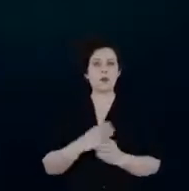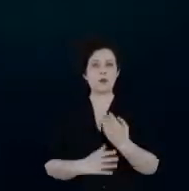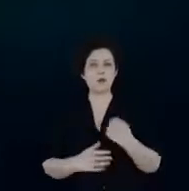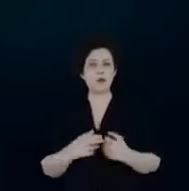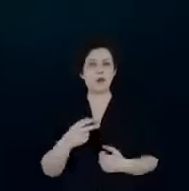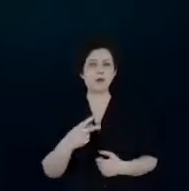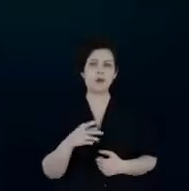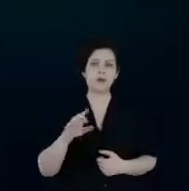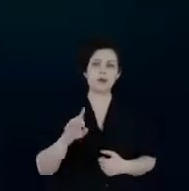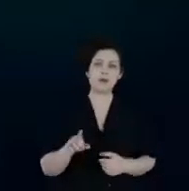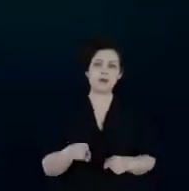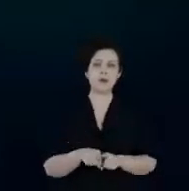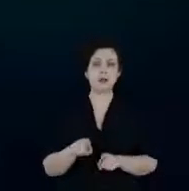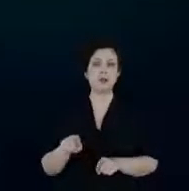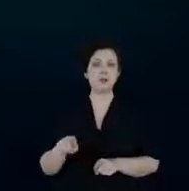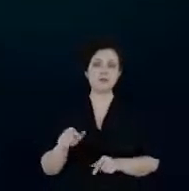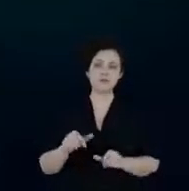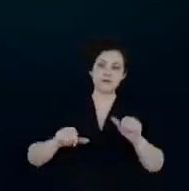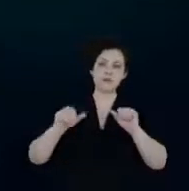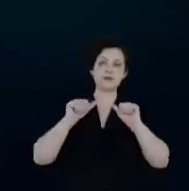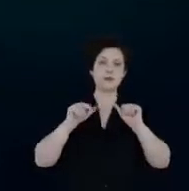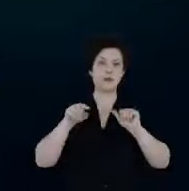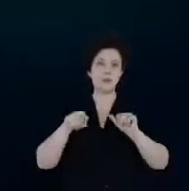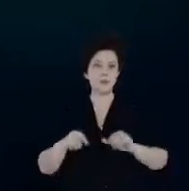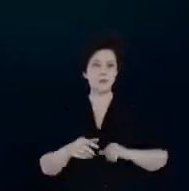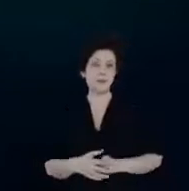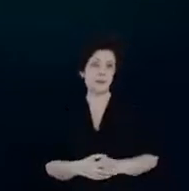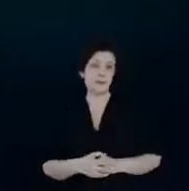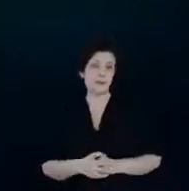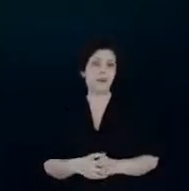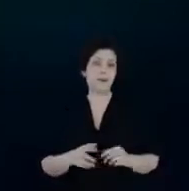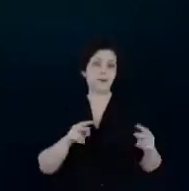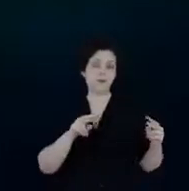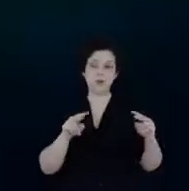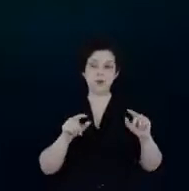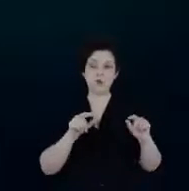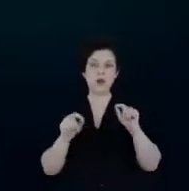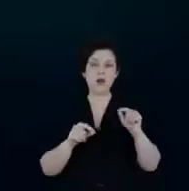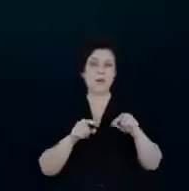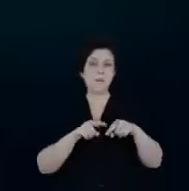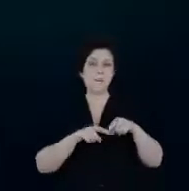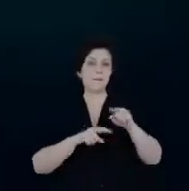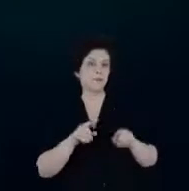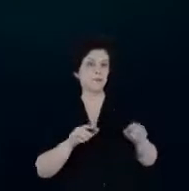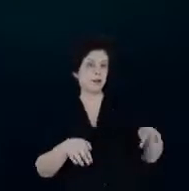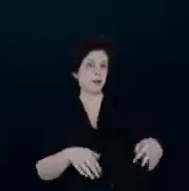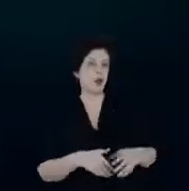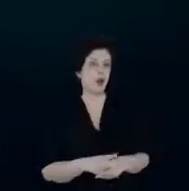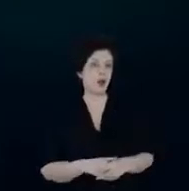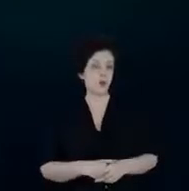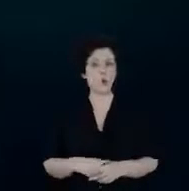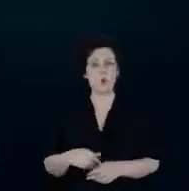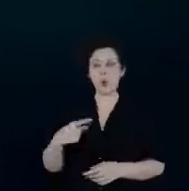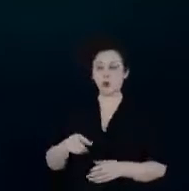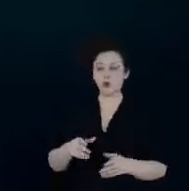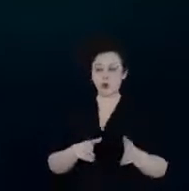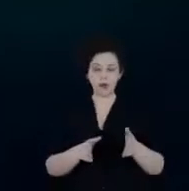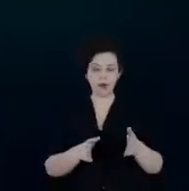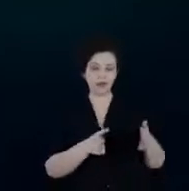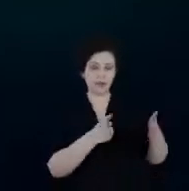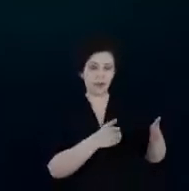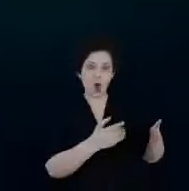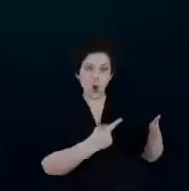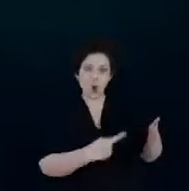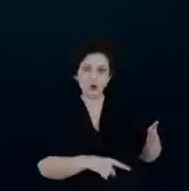&D na NEL está mudando um pouco para isso um olhar mais para o produto final para a última fase do